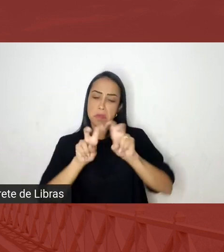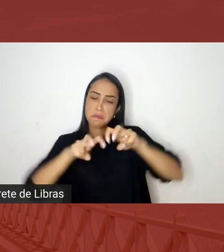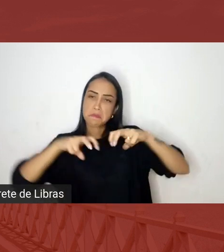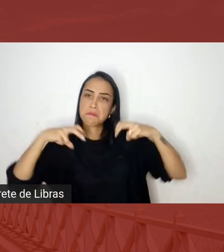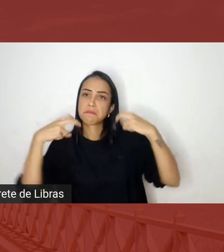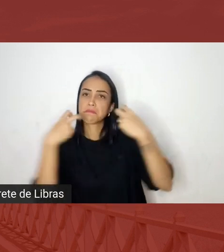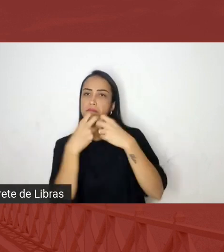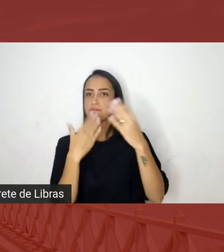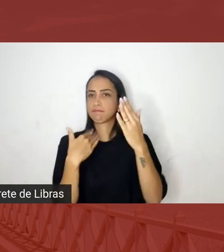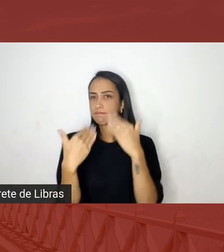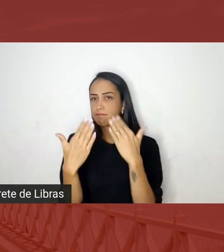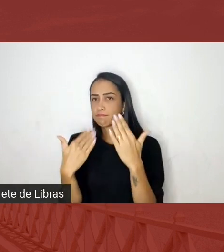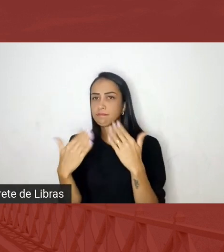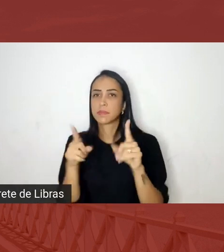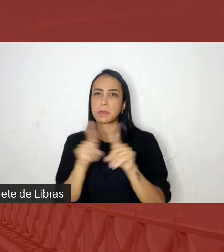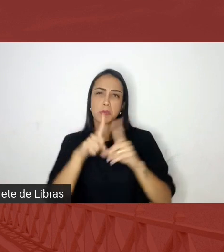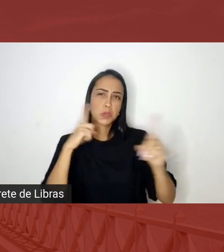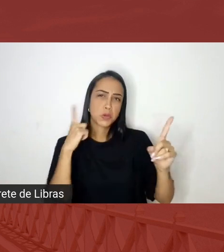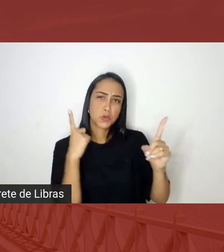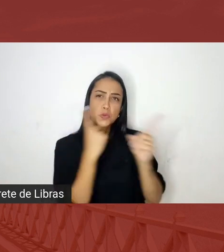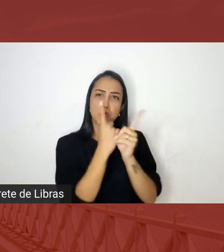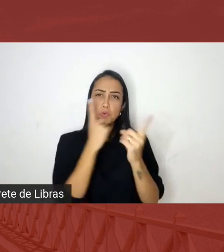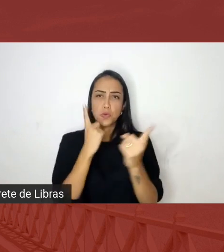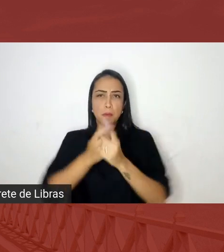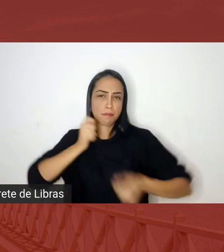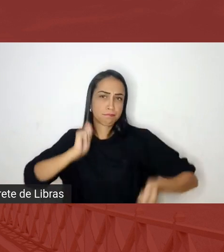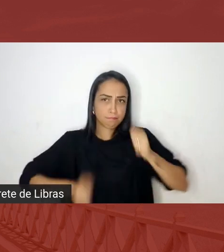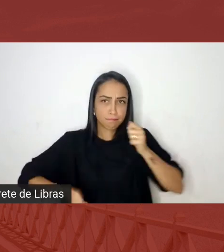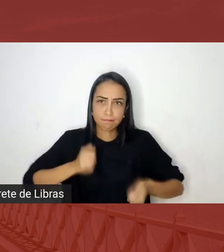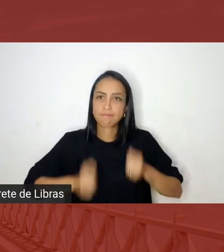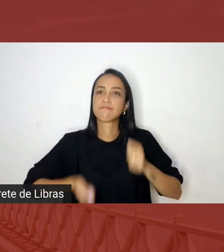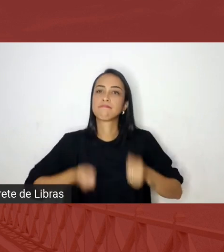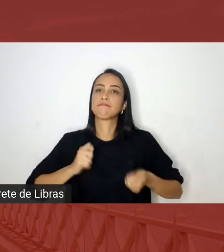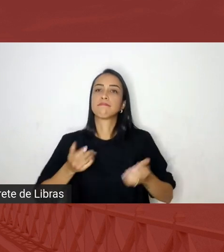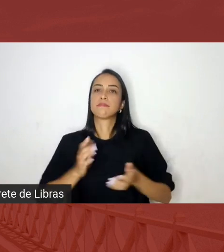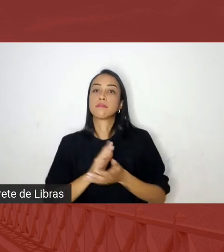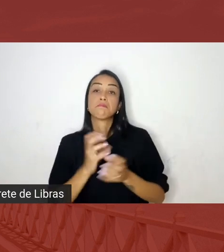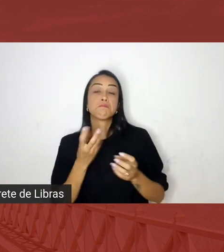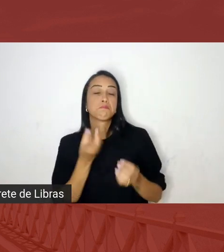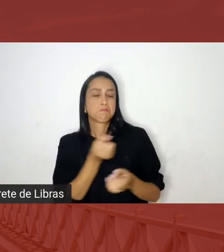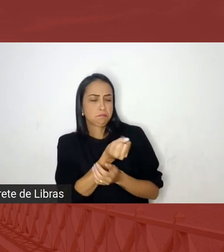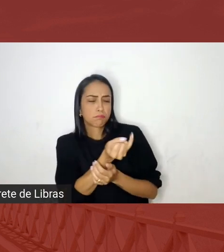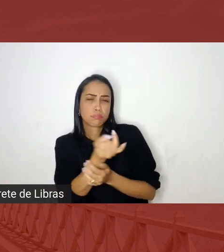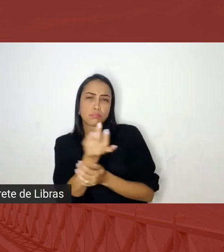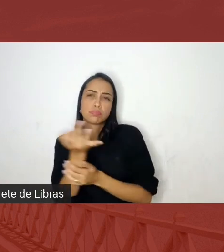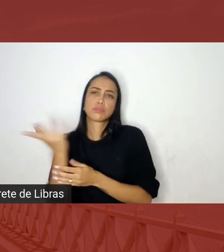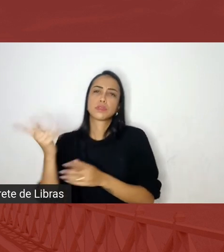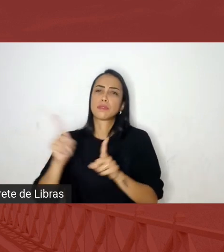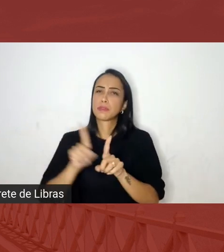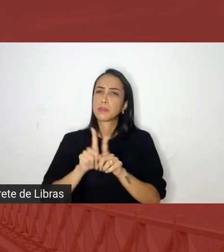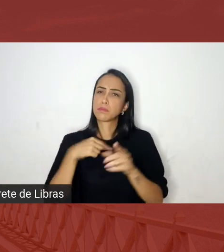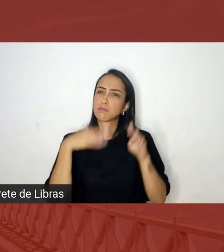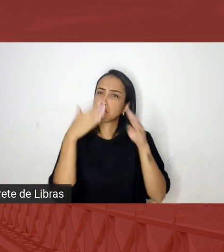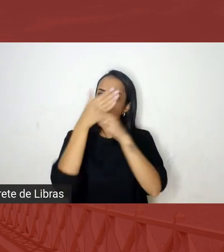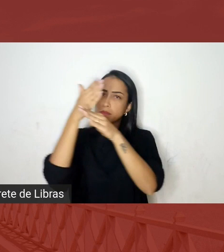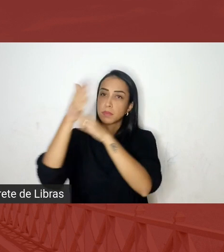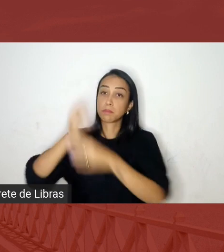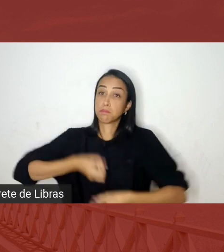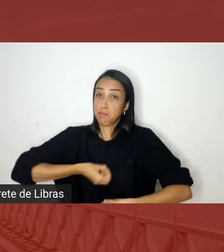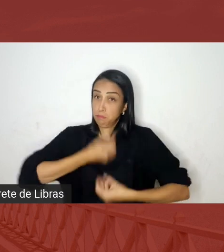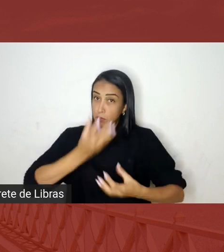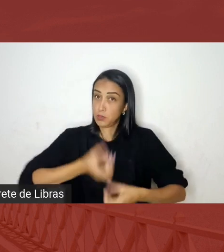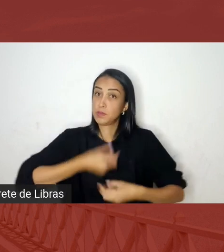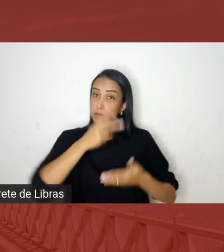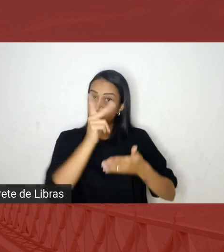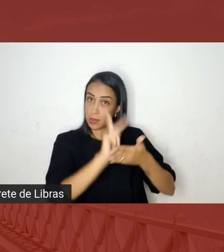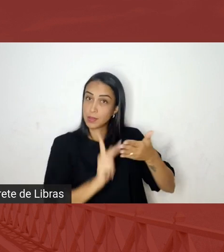encontros de tambores quantos sarais de poesia né que às vezes começava assim